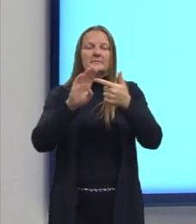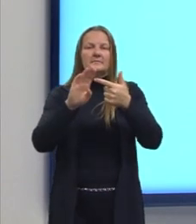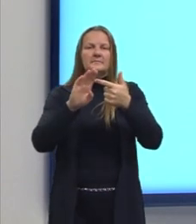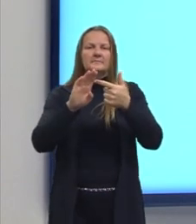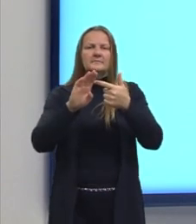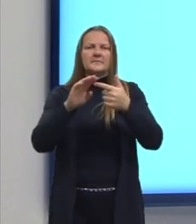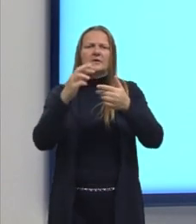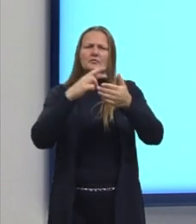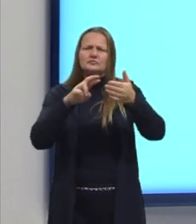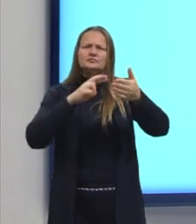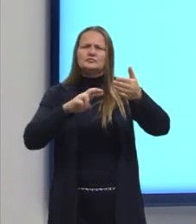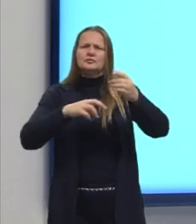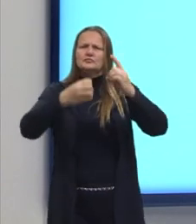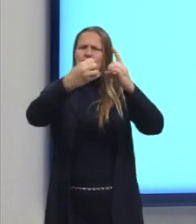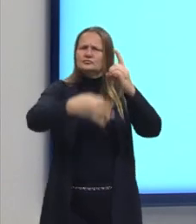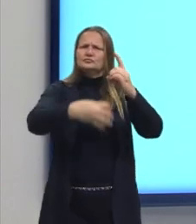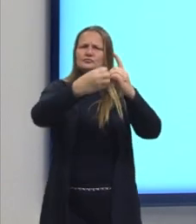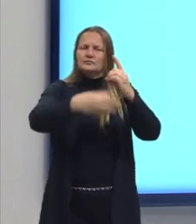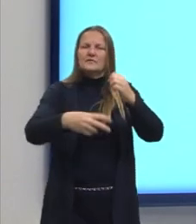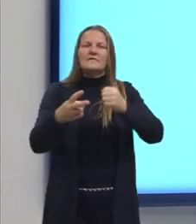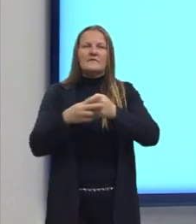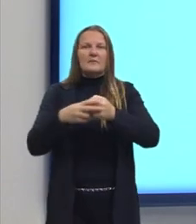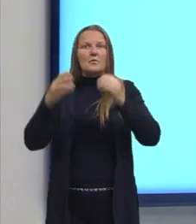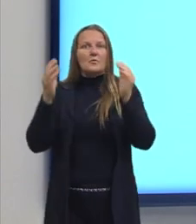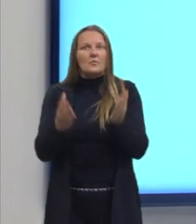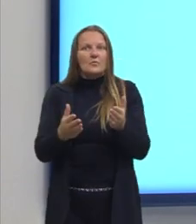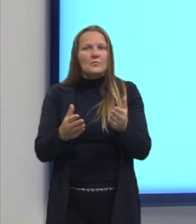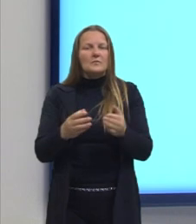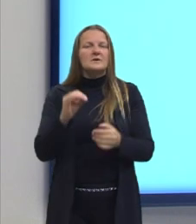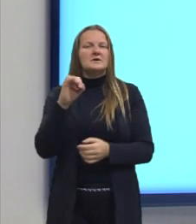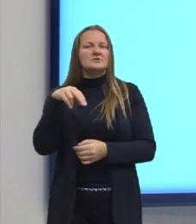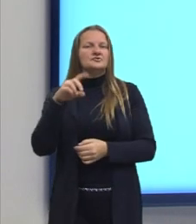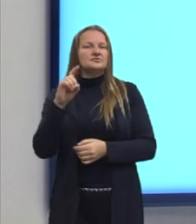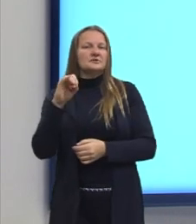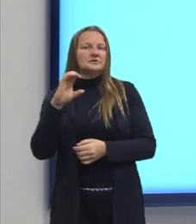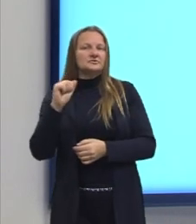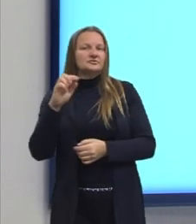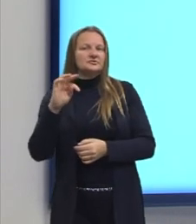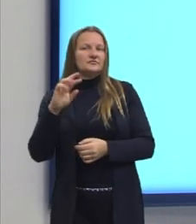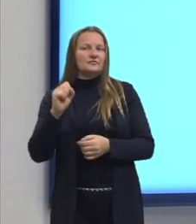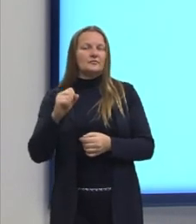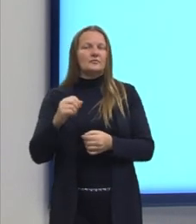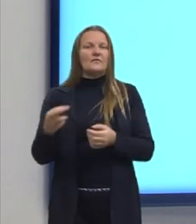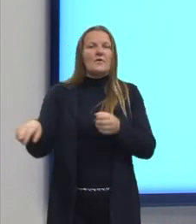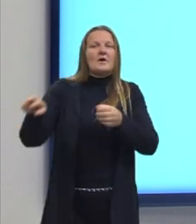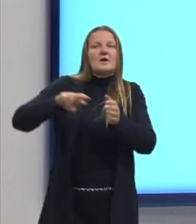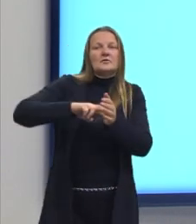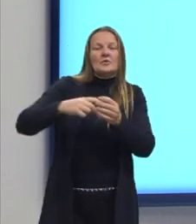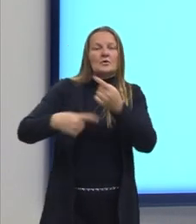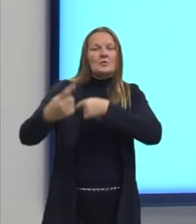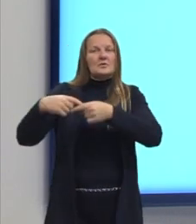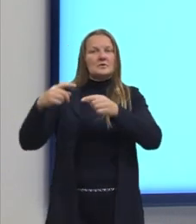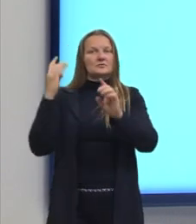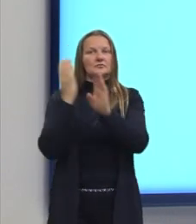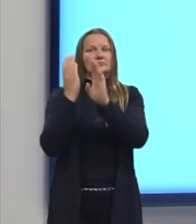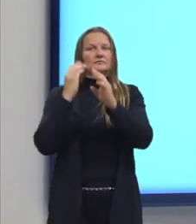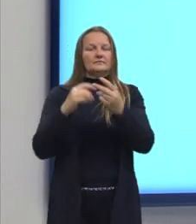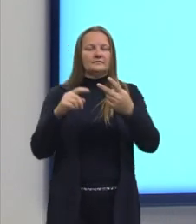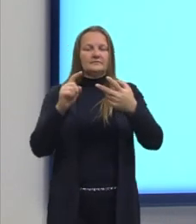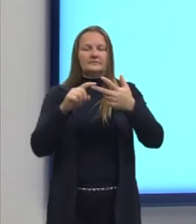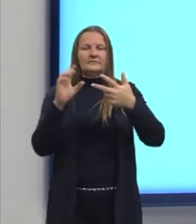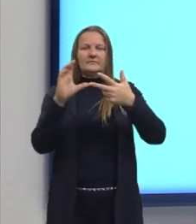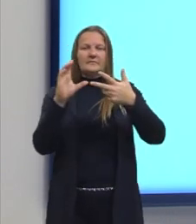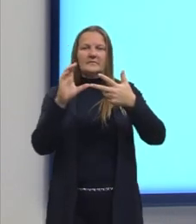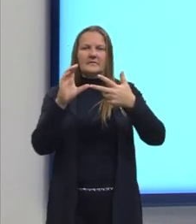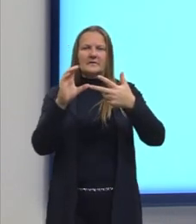a descrição dos fatos com verbos no presente do indicativo, como retorna e descobre. A letra C,